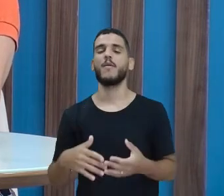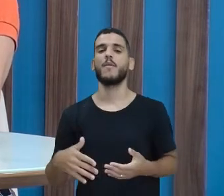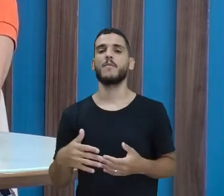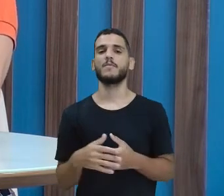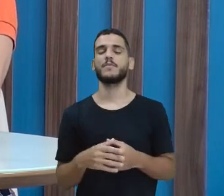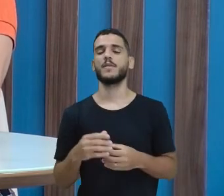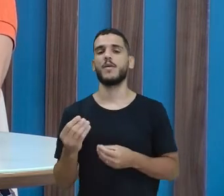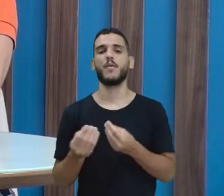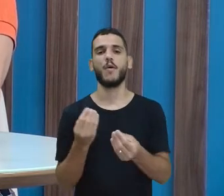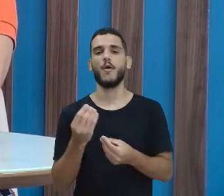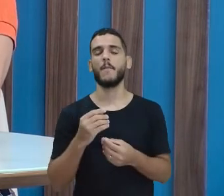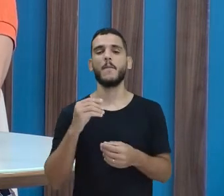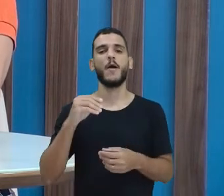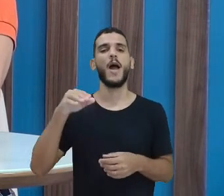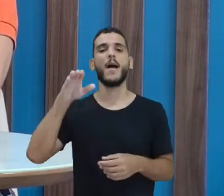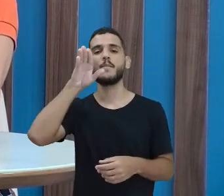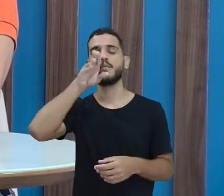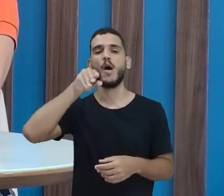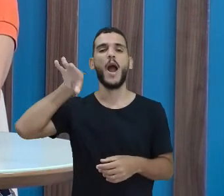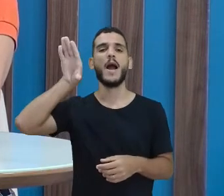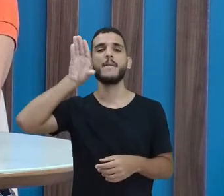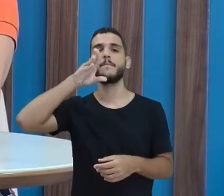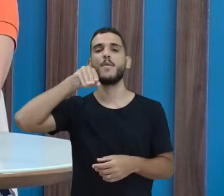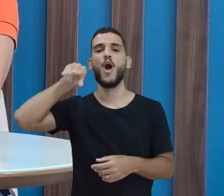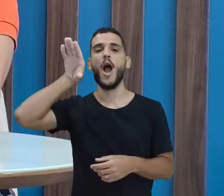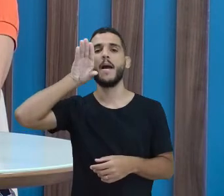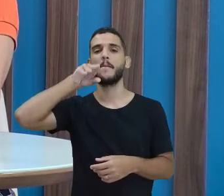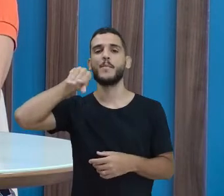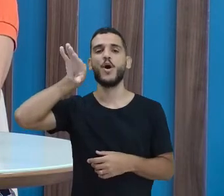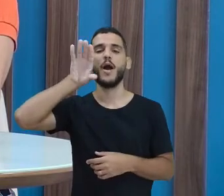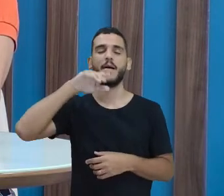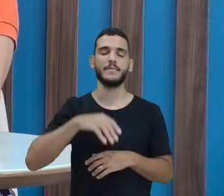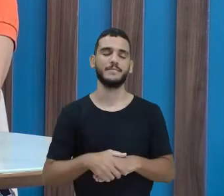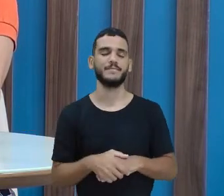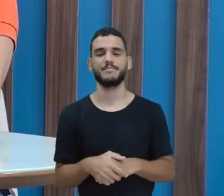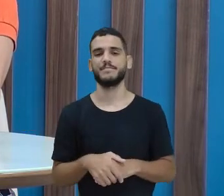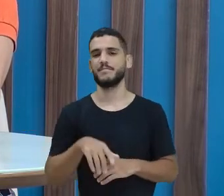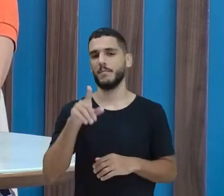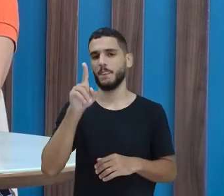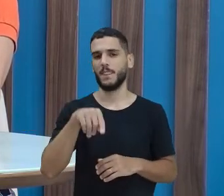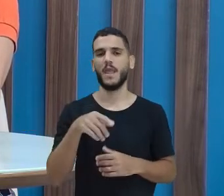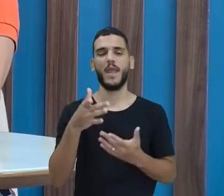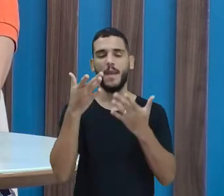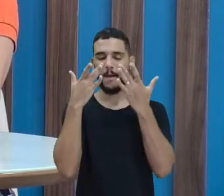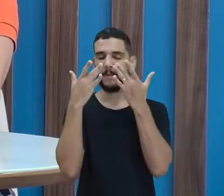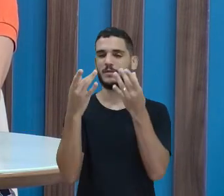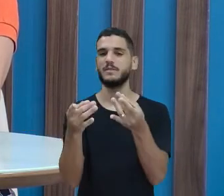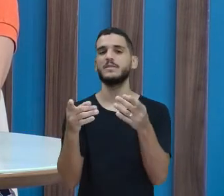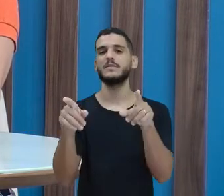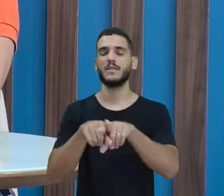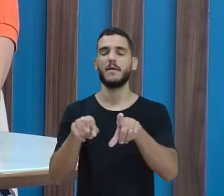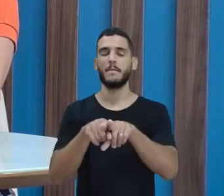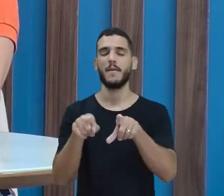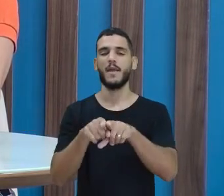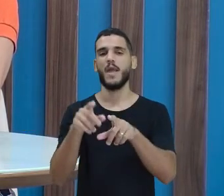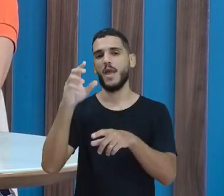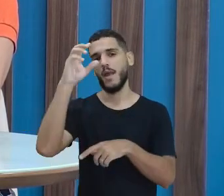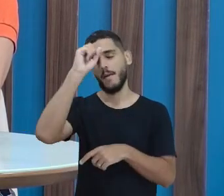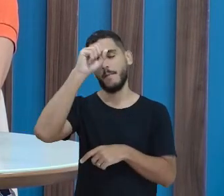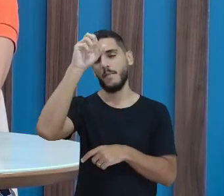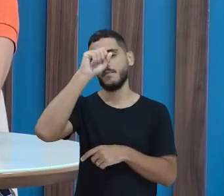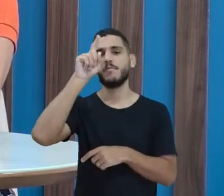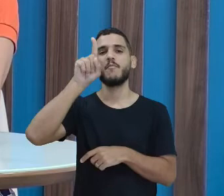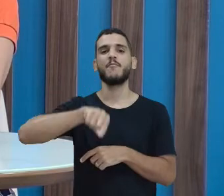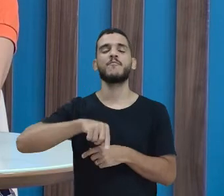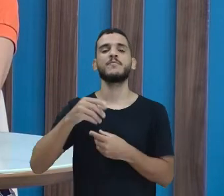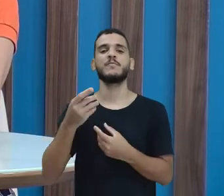da boca, não é, professora Esté? Muito interessante. É assim que a gente observa e aprende como é